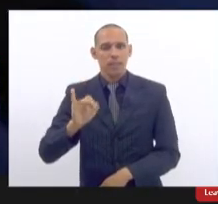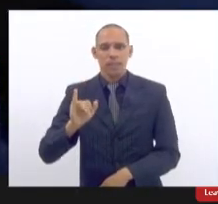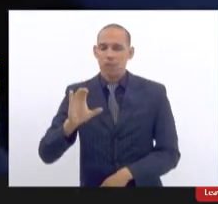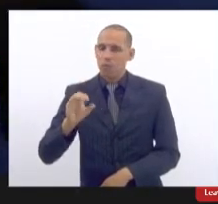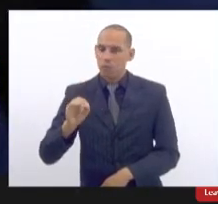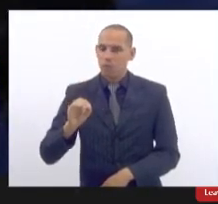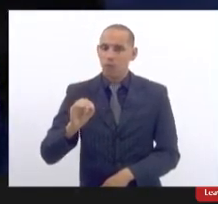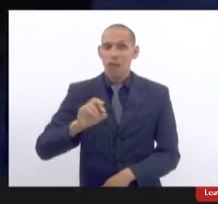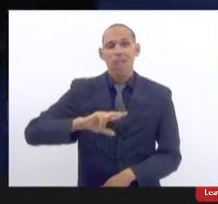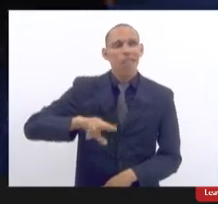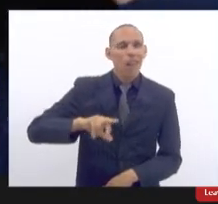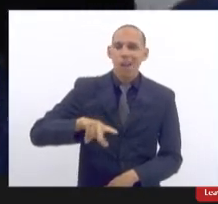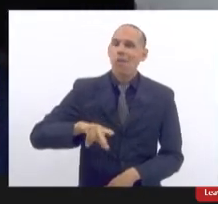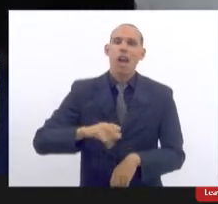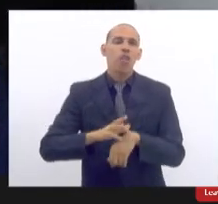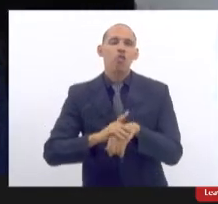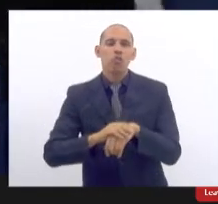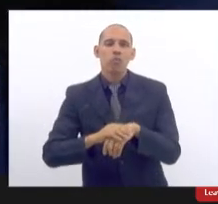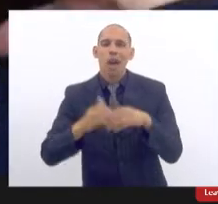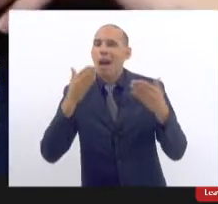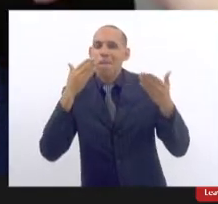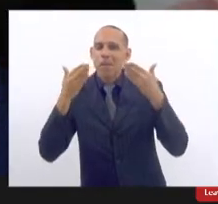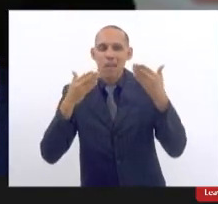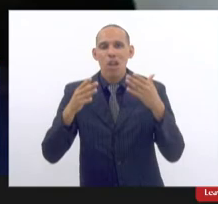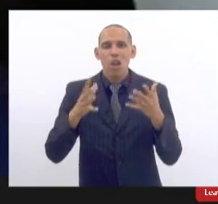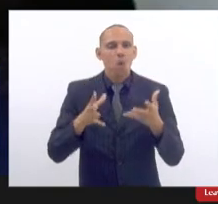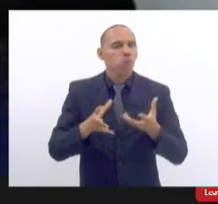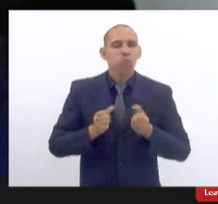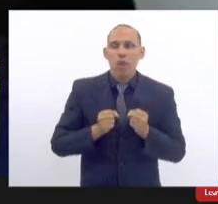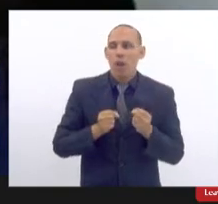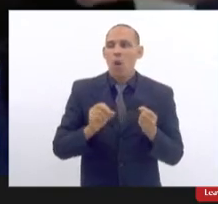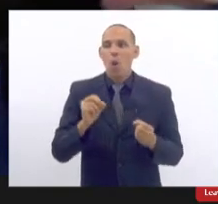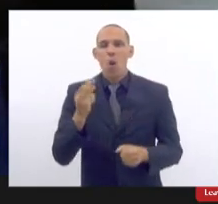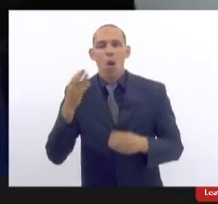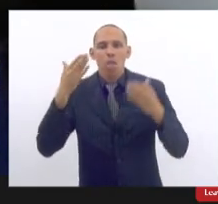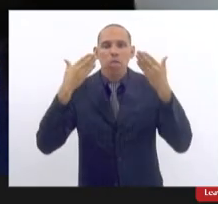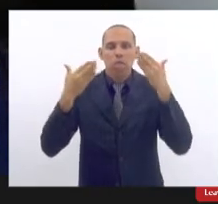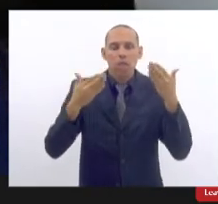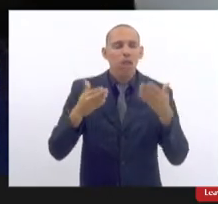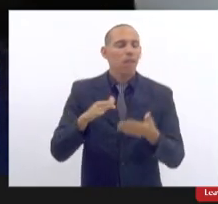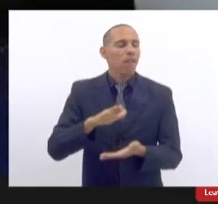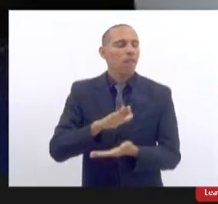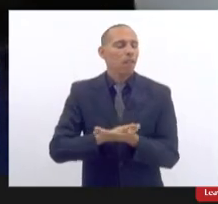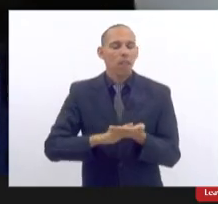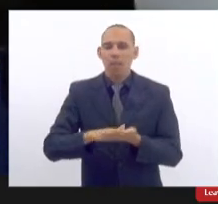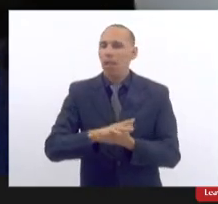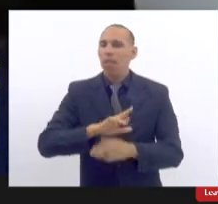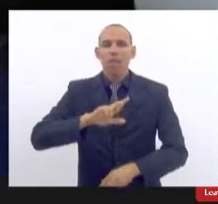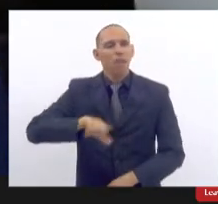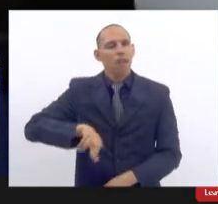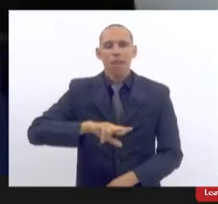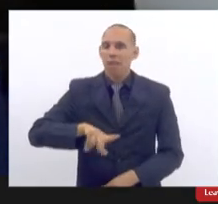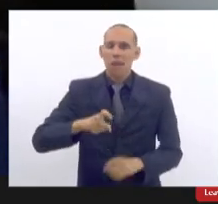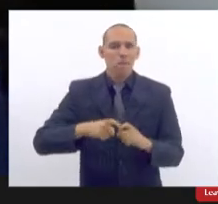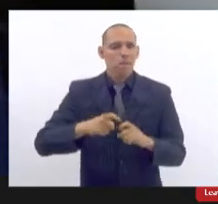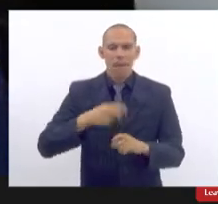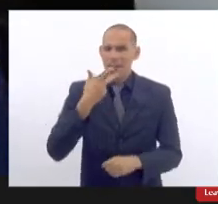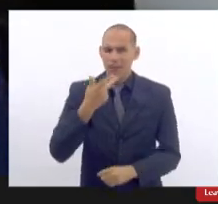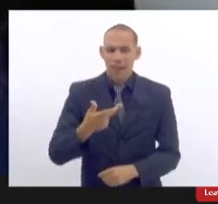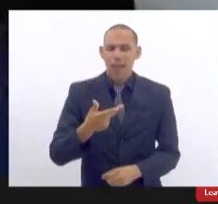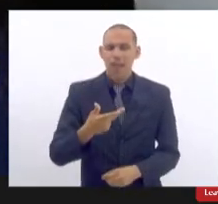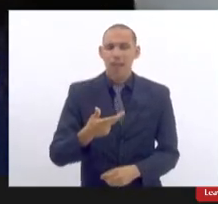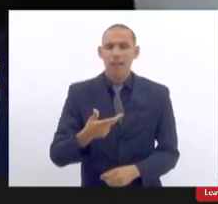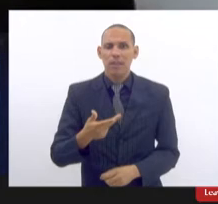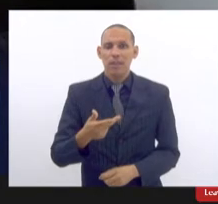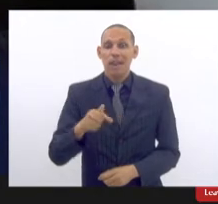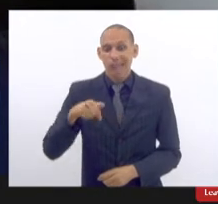não é uma doença psicossomática não é uma doença psicológica que diversos médicos falam sobre isso mas